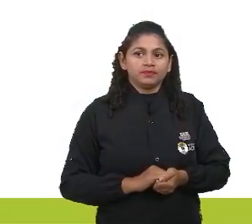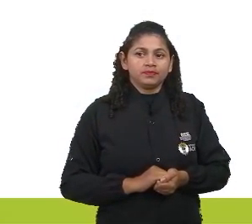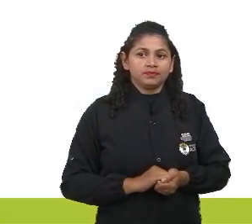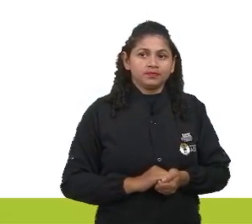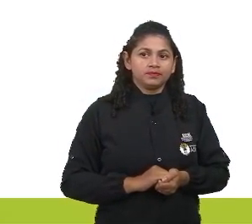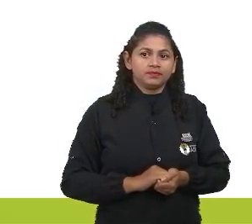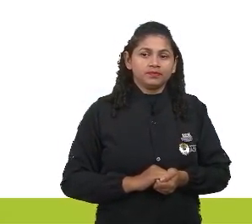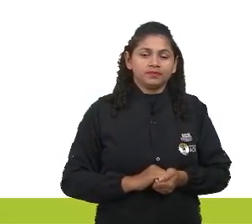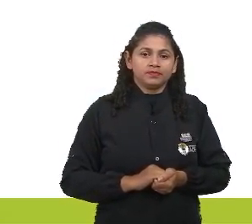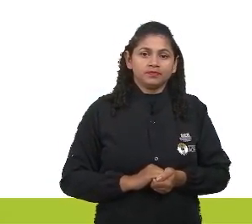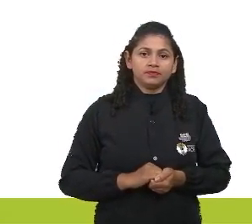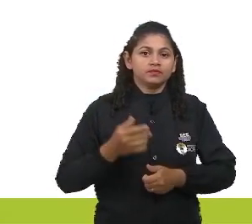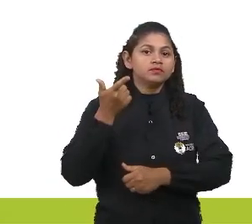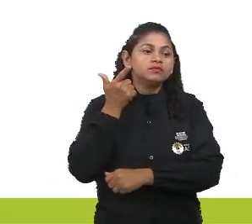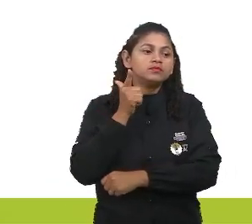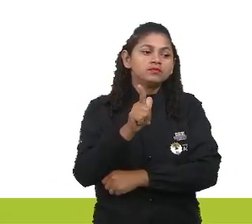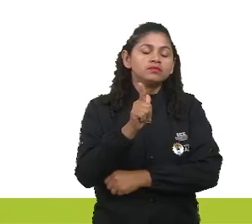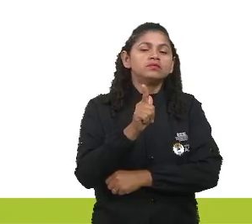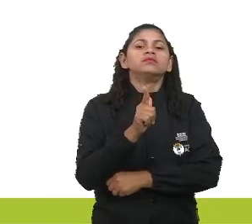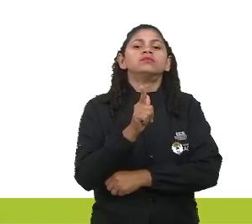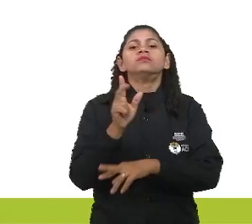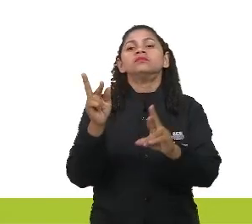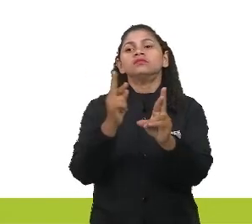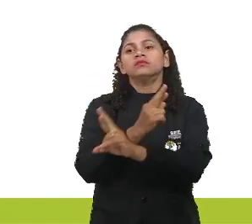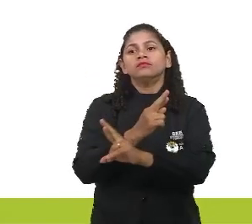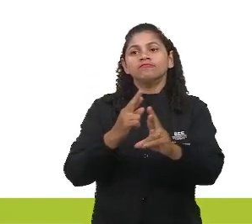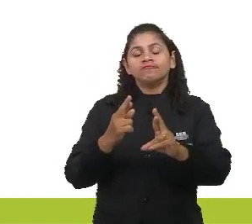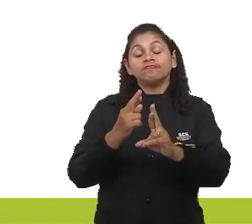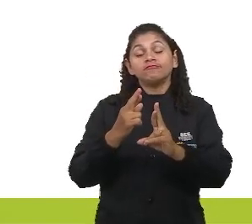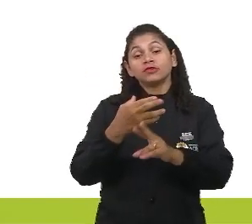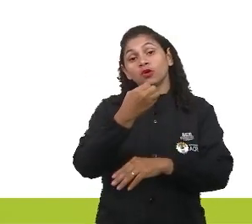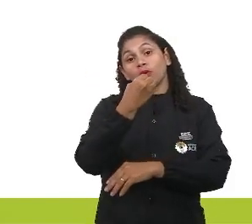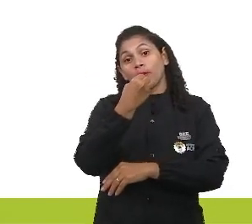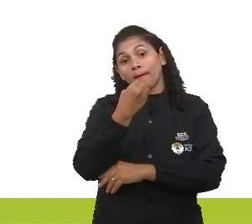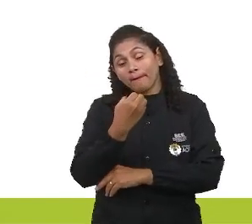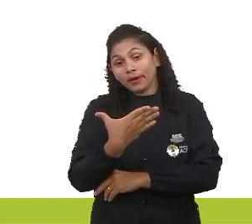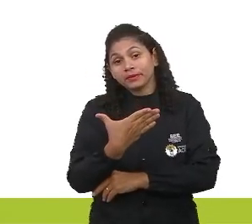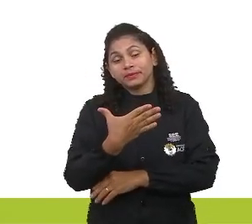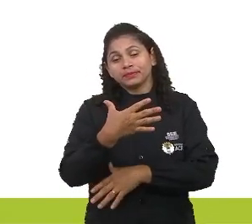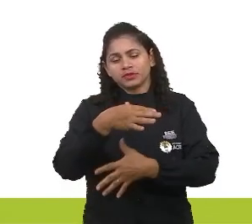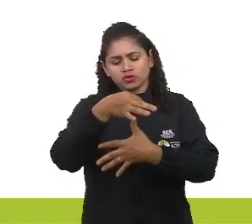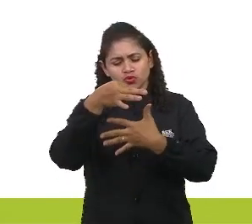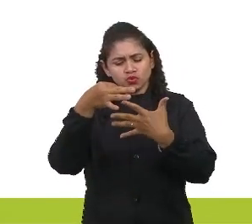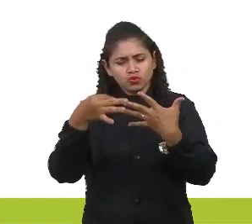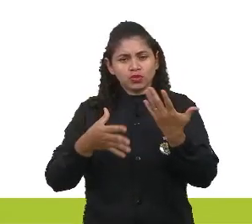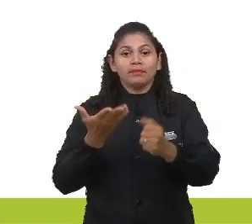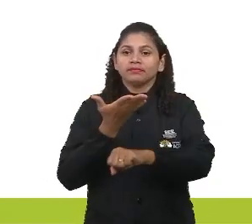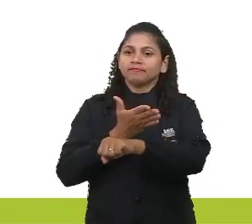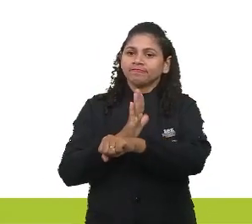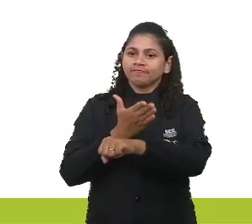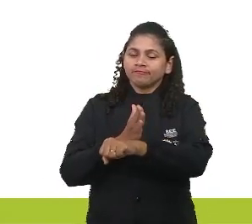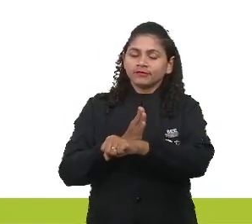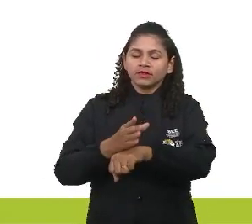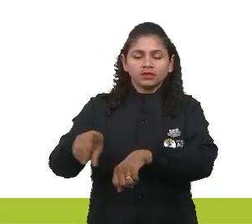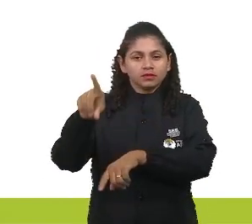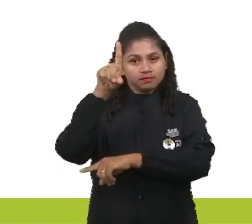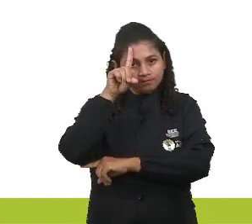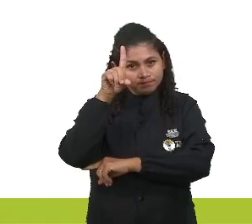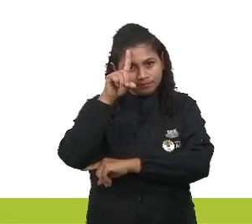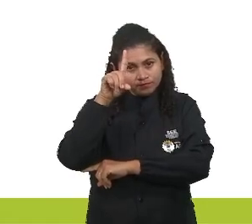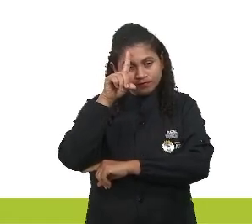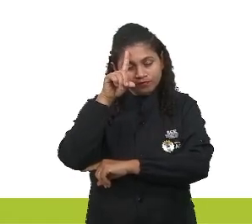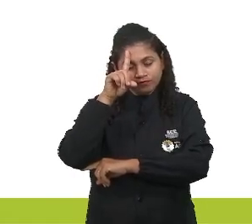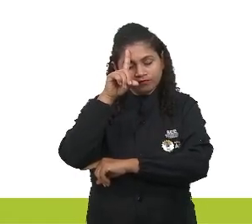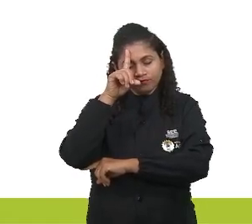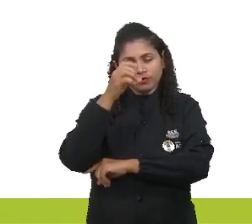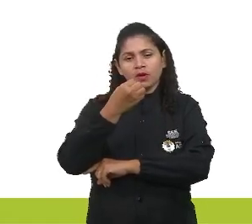física, a gente já consegue fazer uma correlação com os seus benefícios, né? A prática regular de atividade física é capaz de melhorar